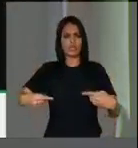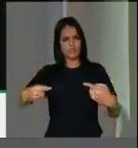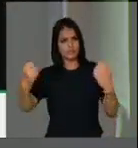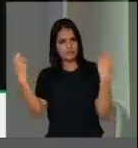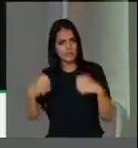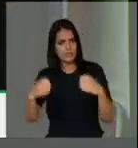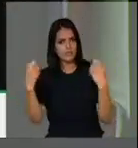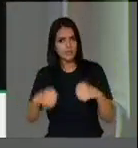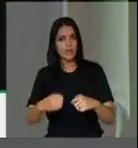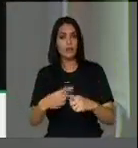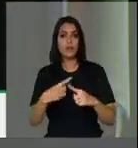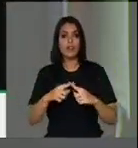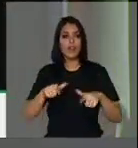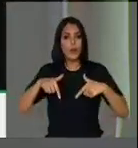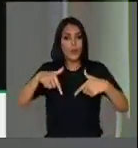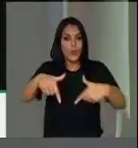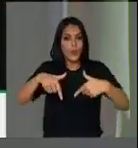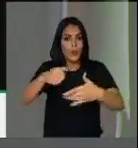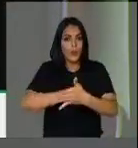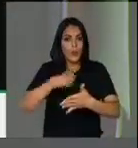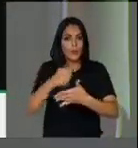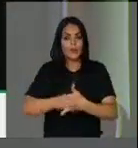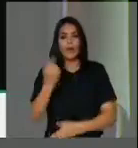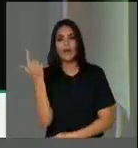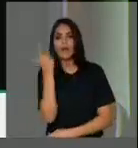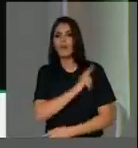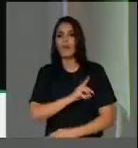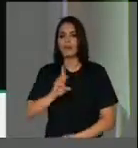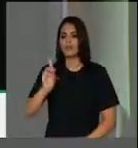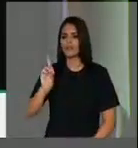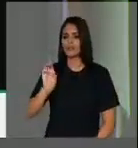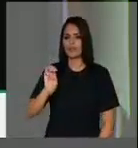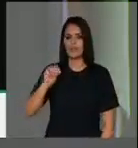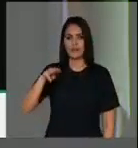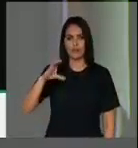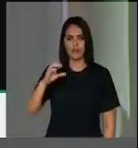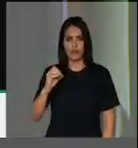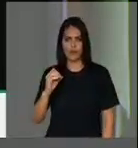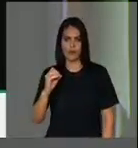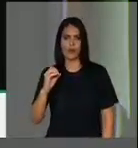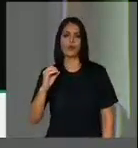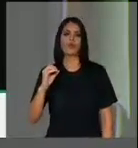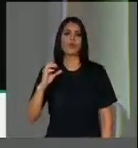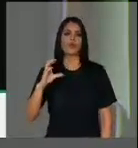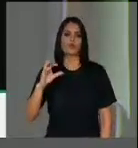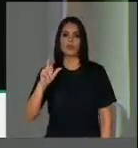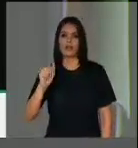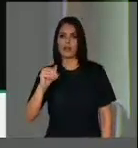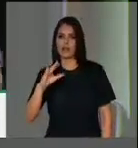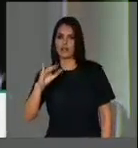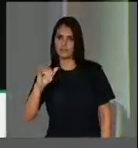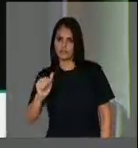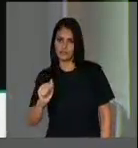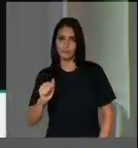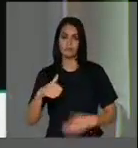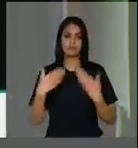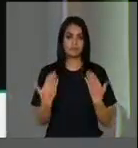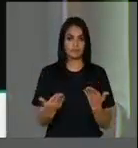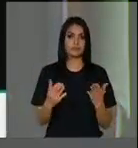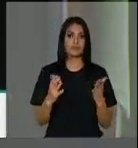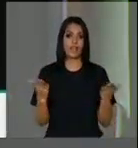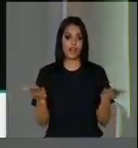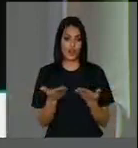que a luta pela democracia nos impôs no contexto histórico. E o PCdoB, nesse